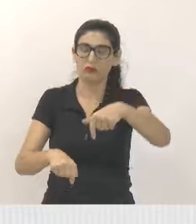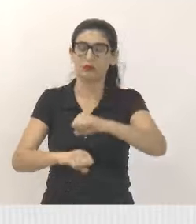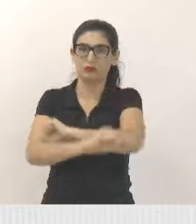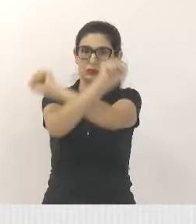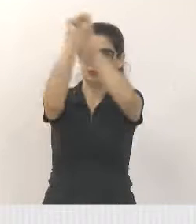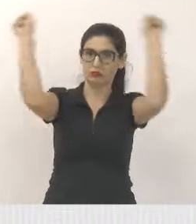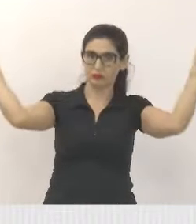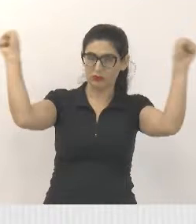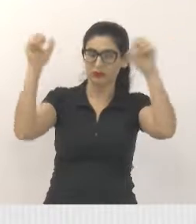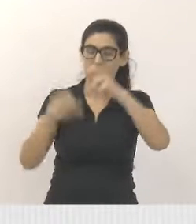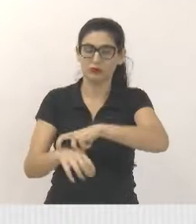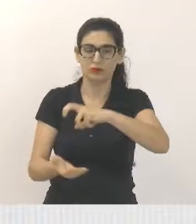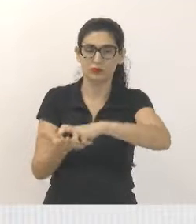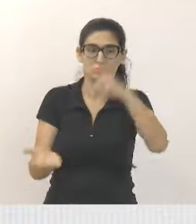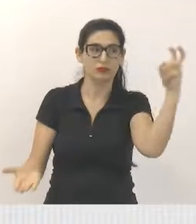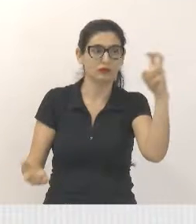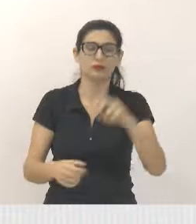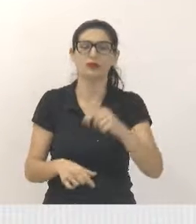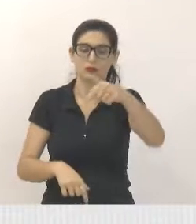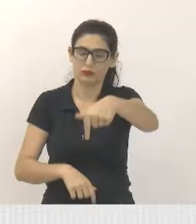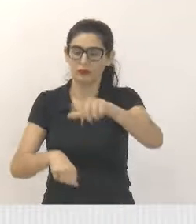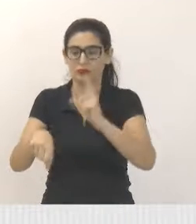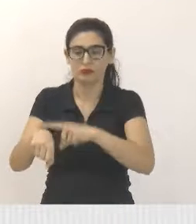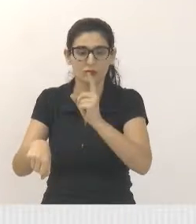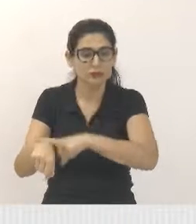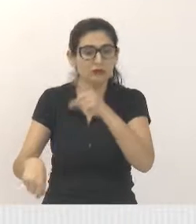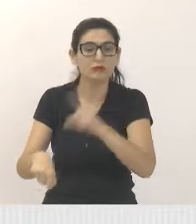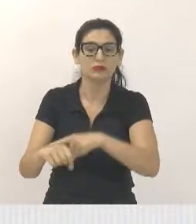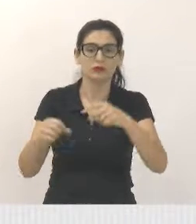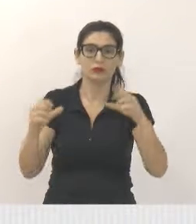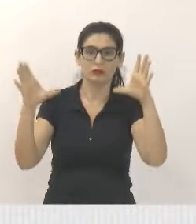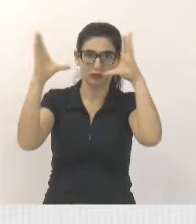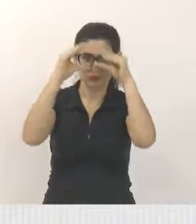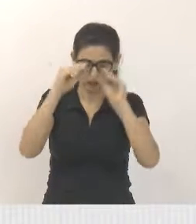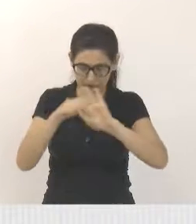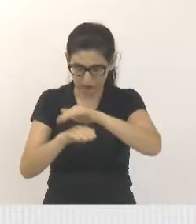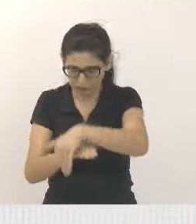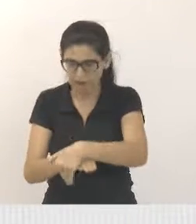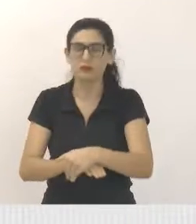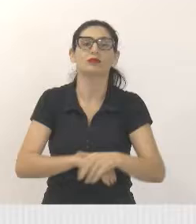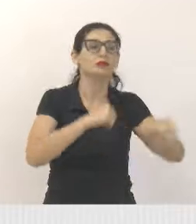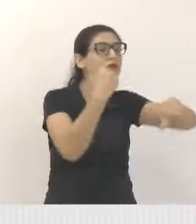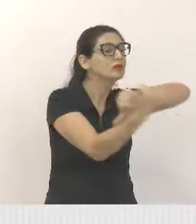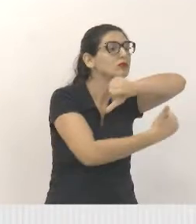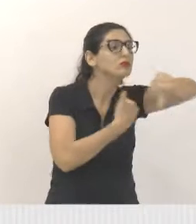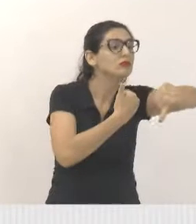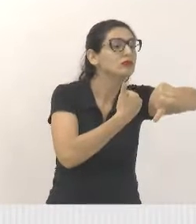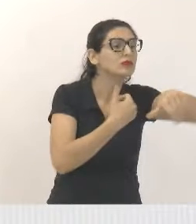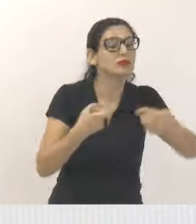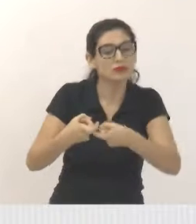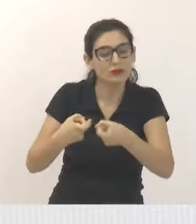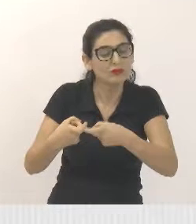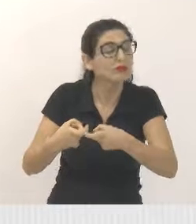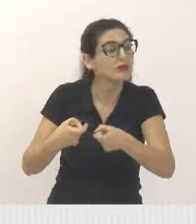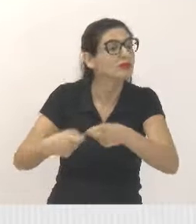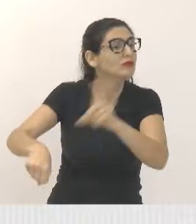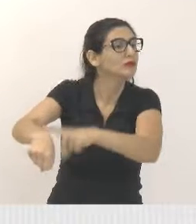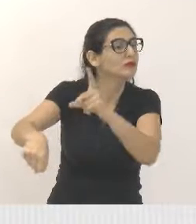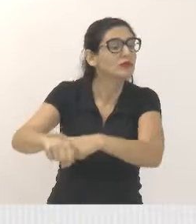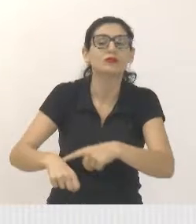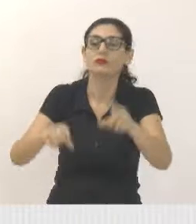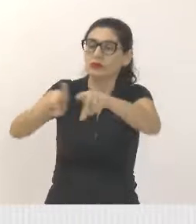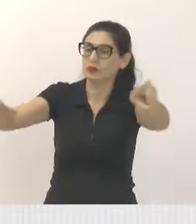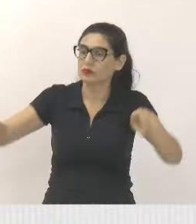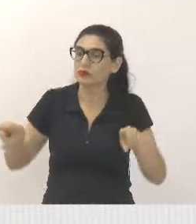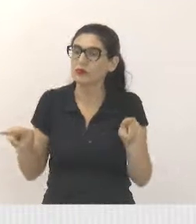sete horas da noite, troca de plantão, sala de atendimento, sala